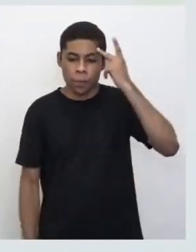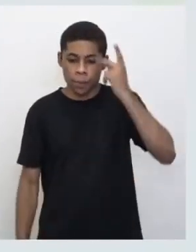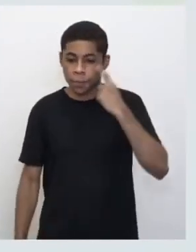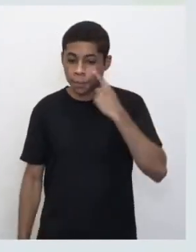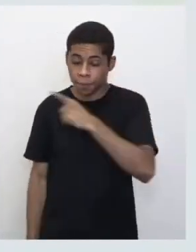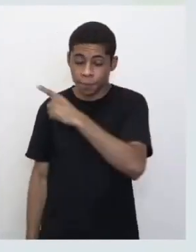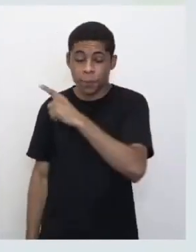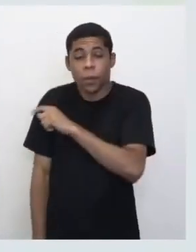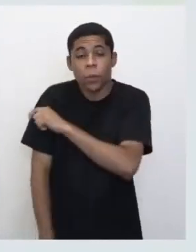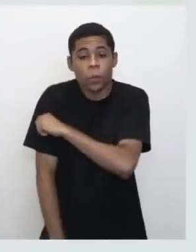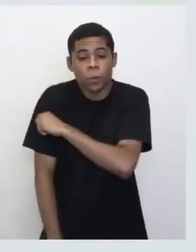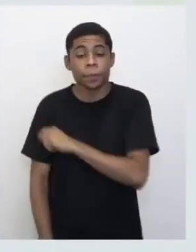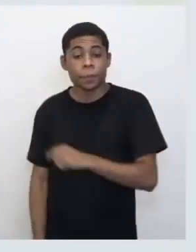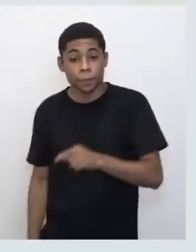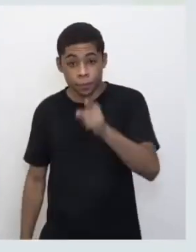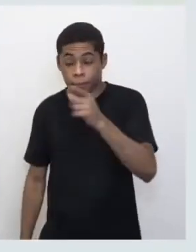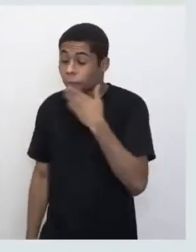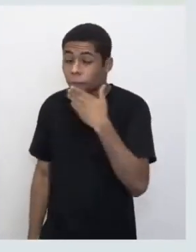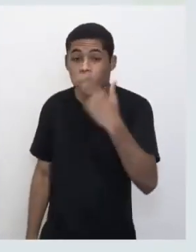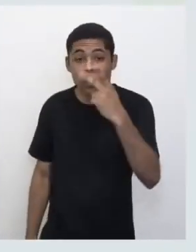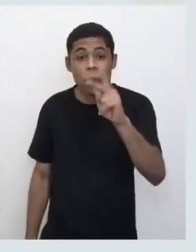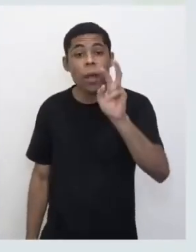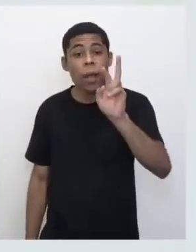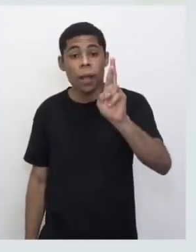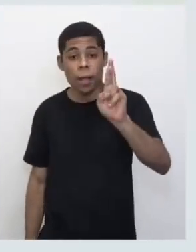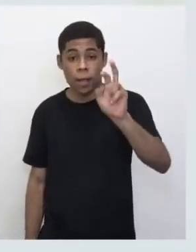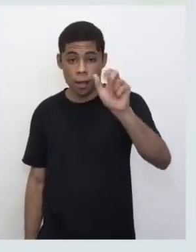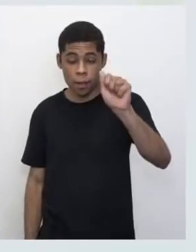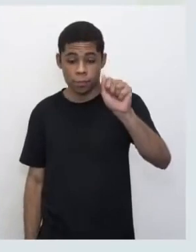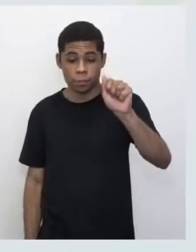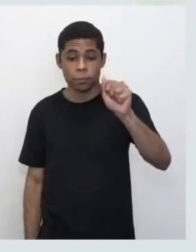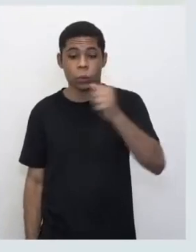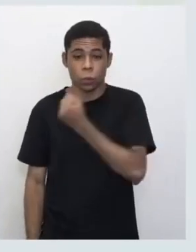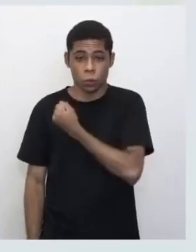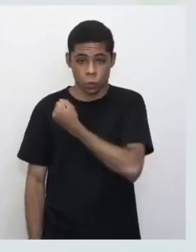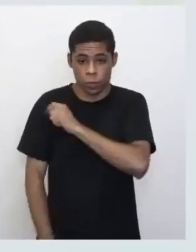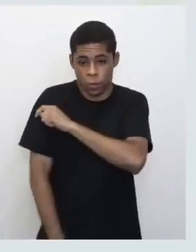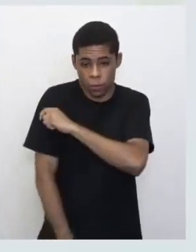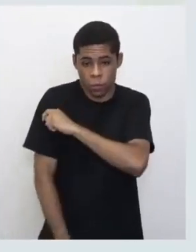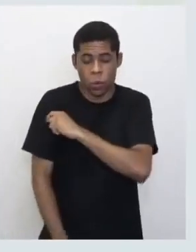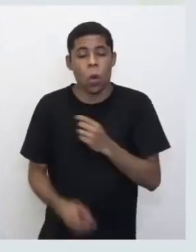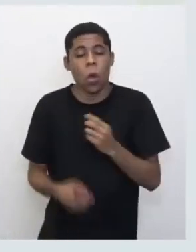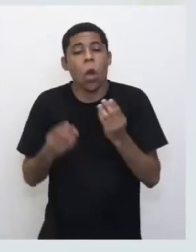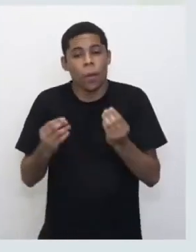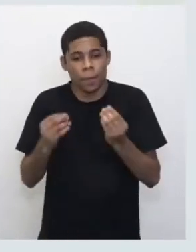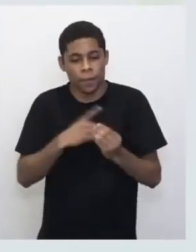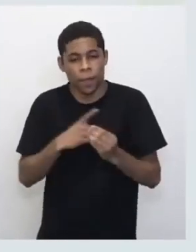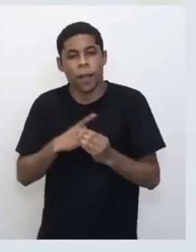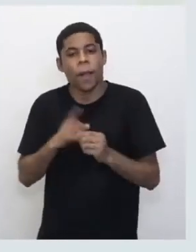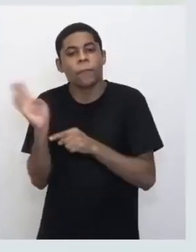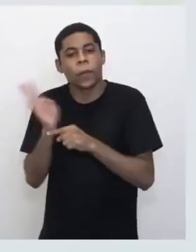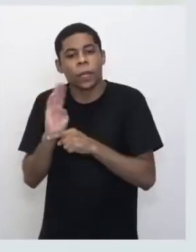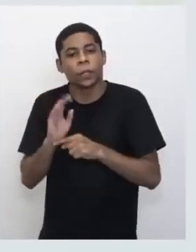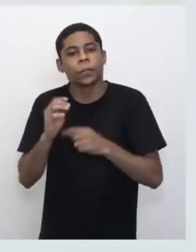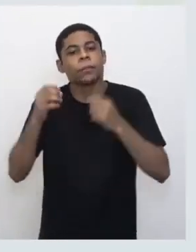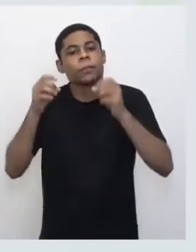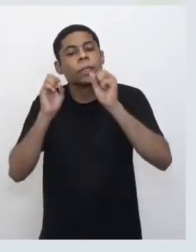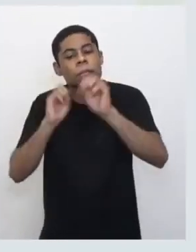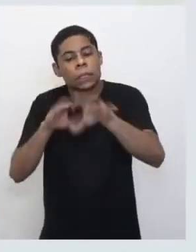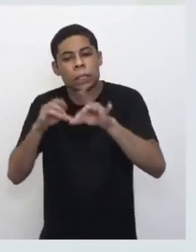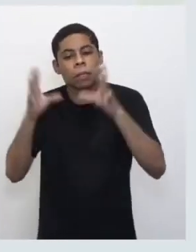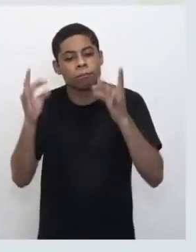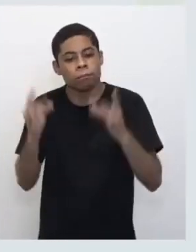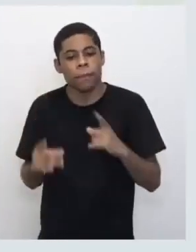vai no do aluno. Aqui o seu R.A. A gente também tem um tutorial sobre como você conseguir seu R.A. Então, aqui você vai